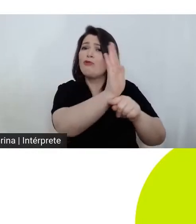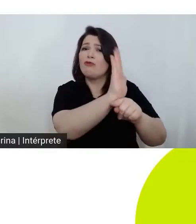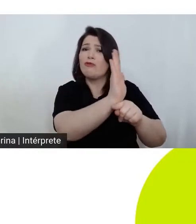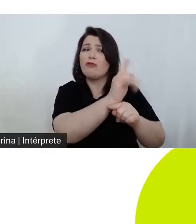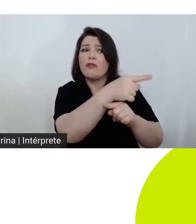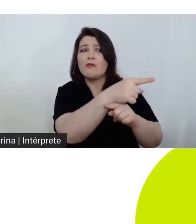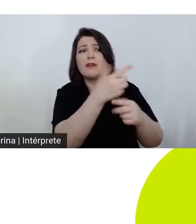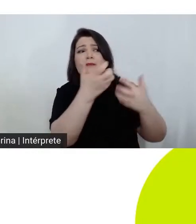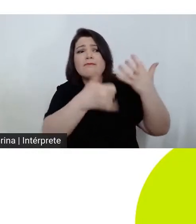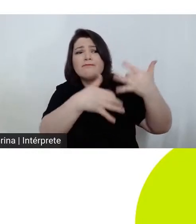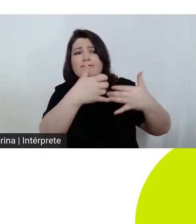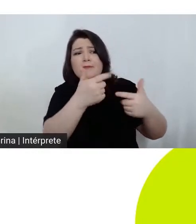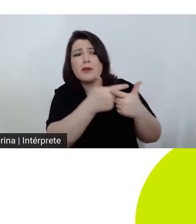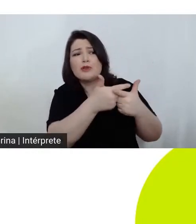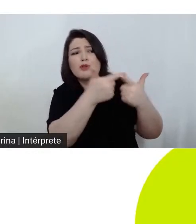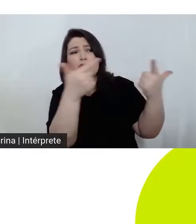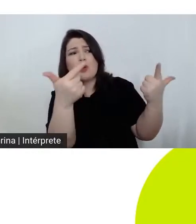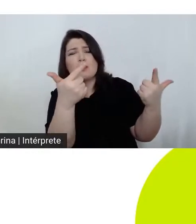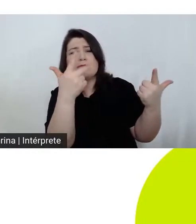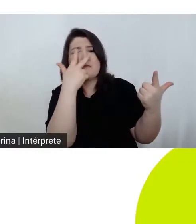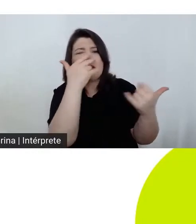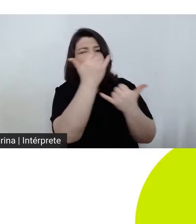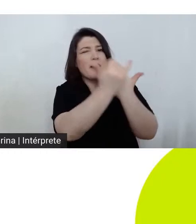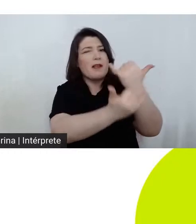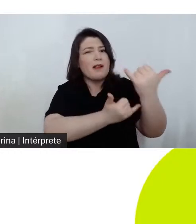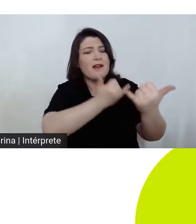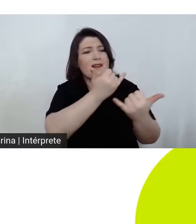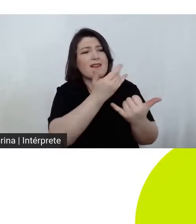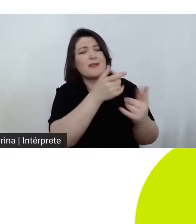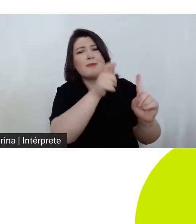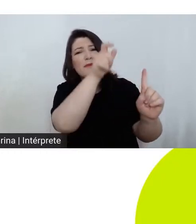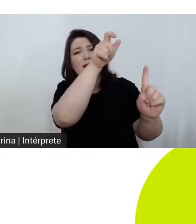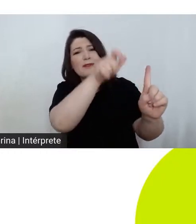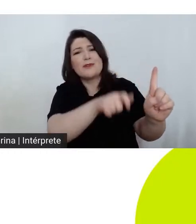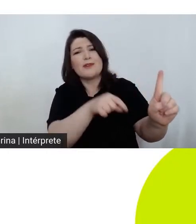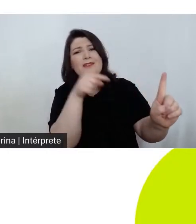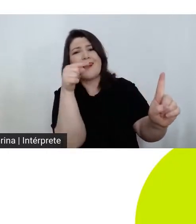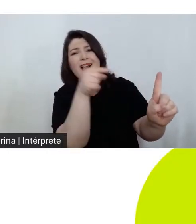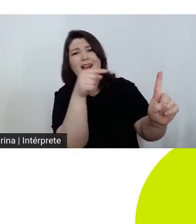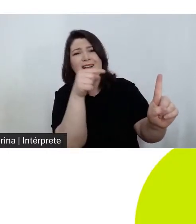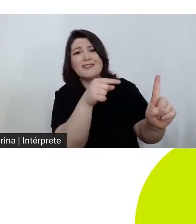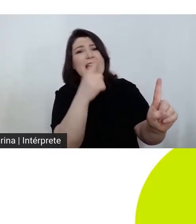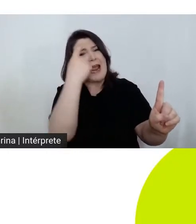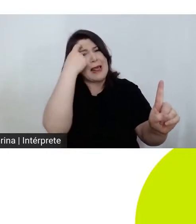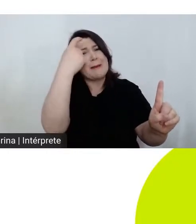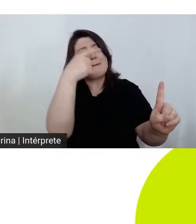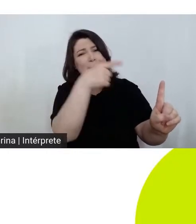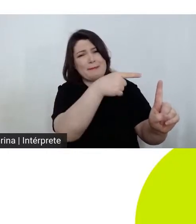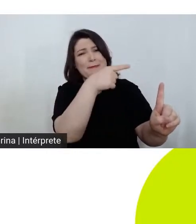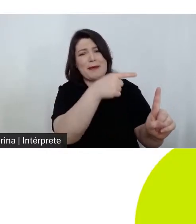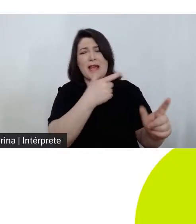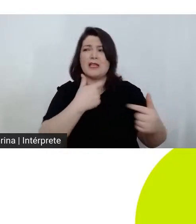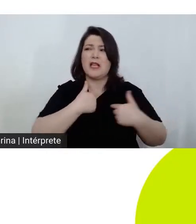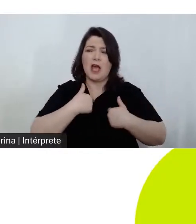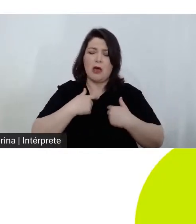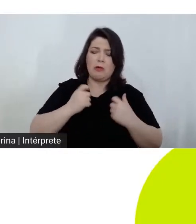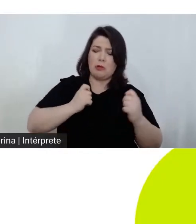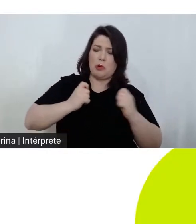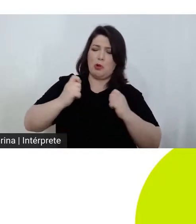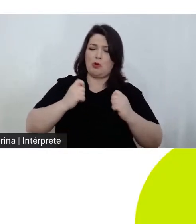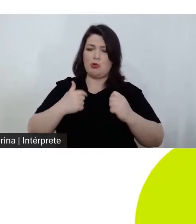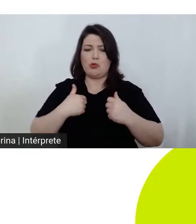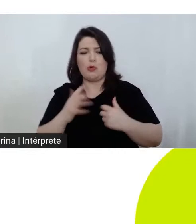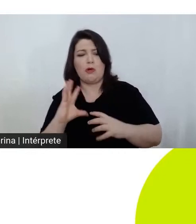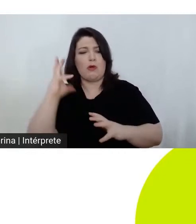sorte vai brincando com aquele pobre Howard que julga que está no controle de todas as situações e que no entanto